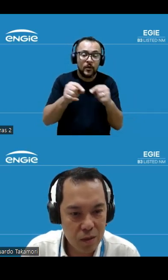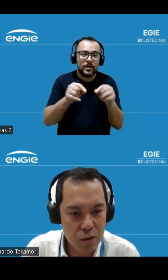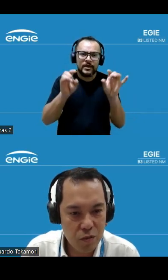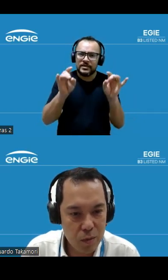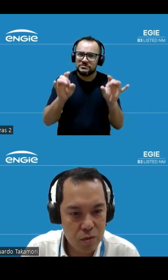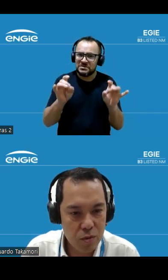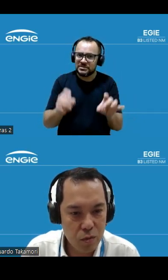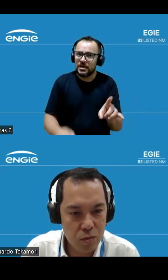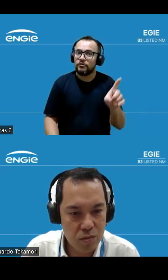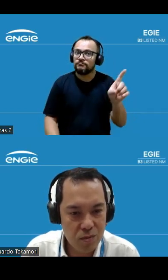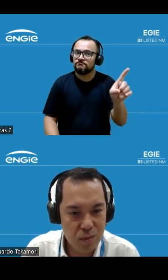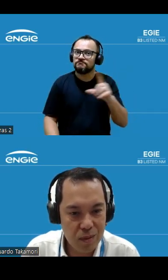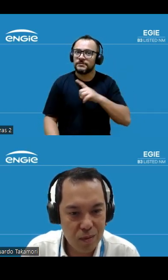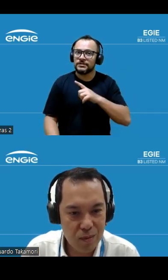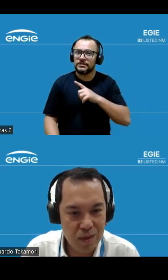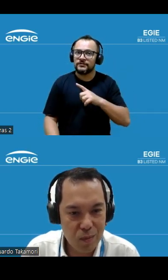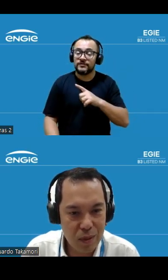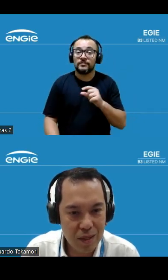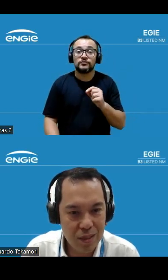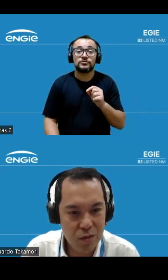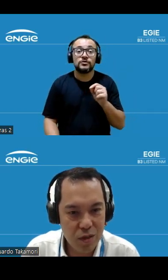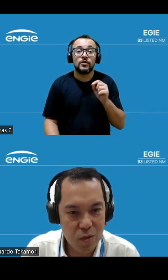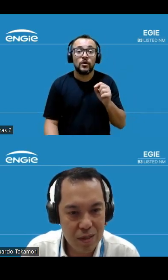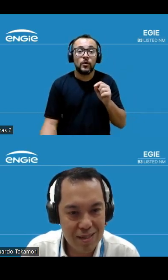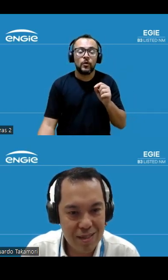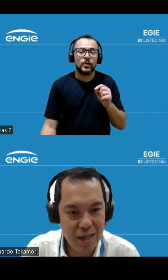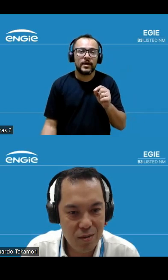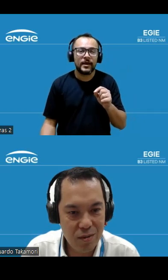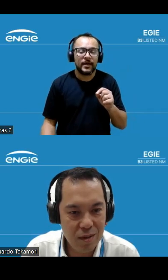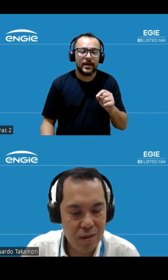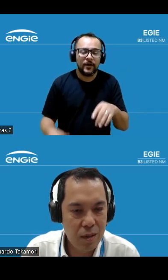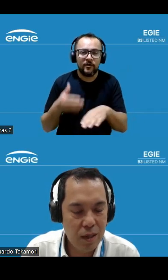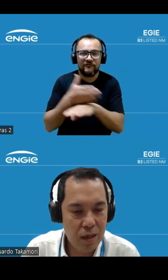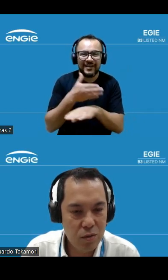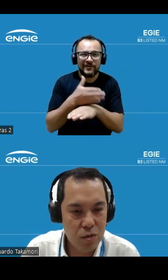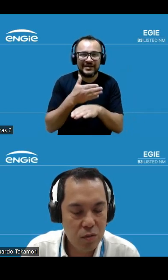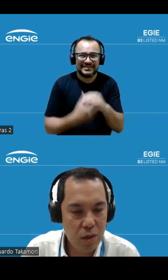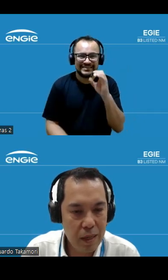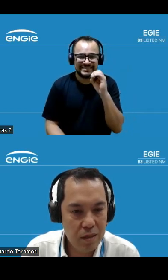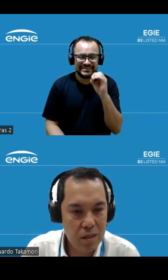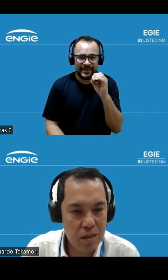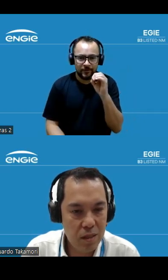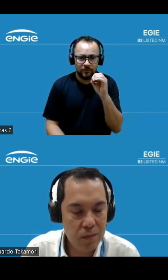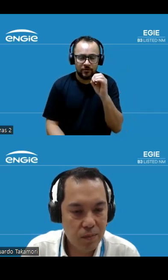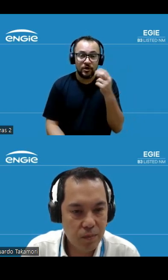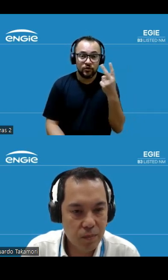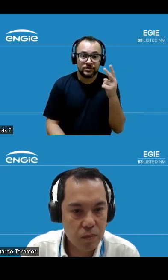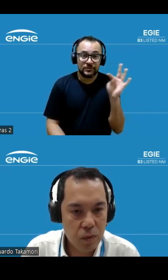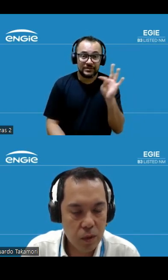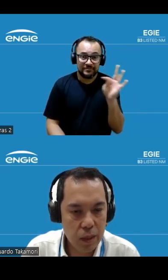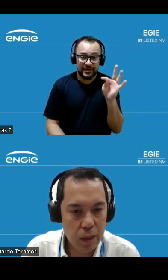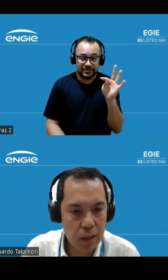Nós tivemos uma taxa de frequência zero no segundo trimestre desse ano.